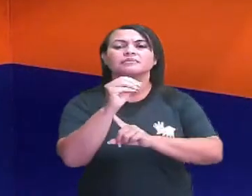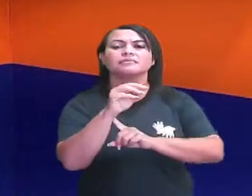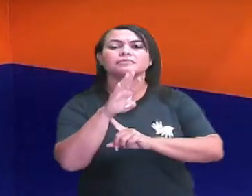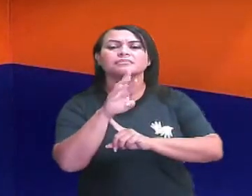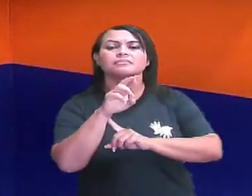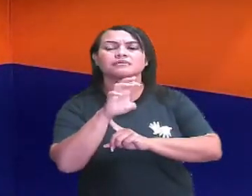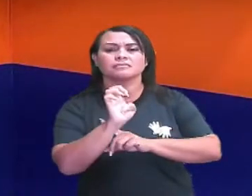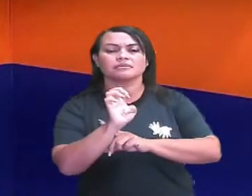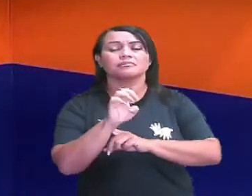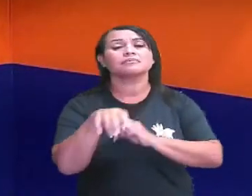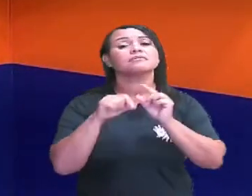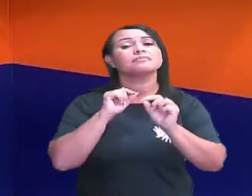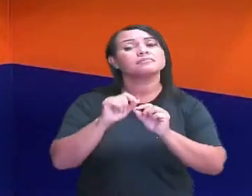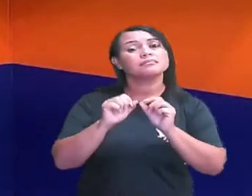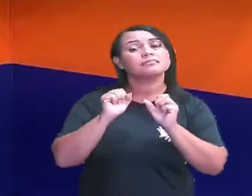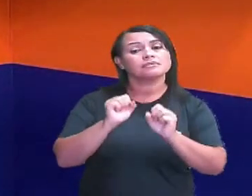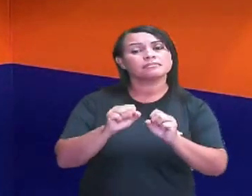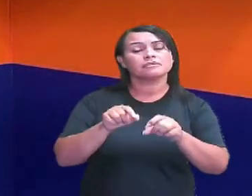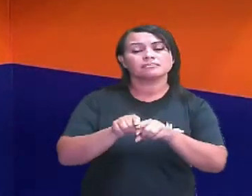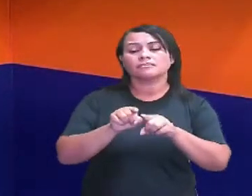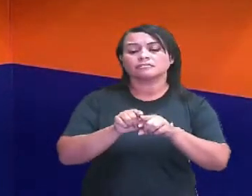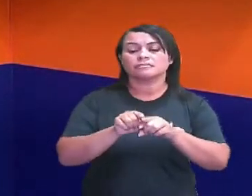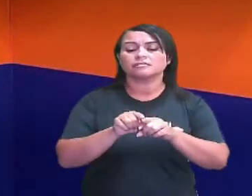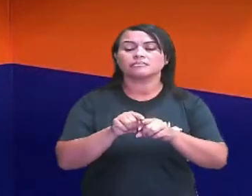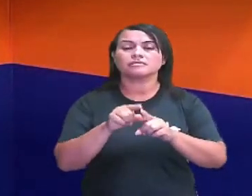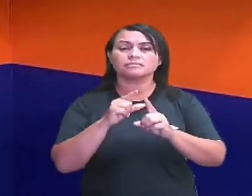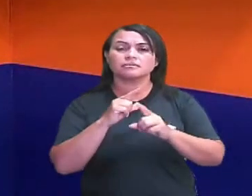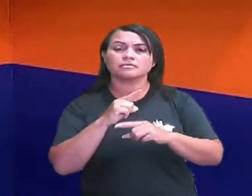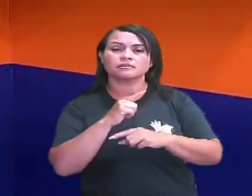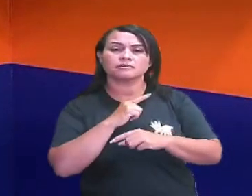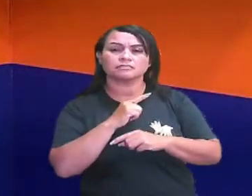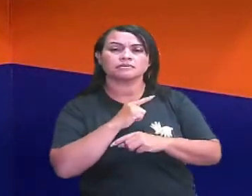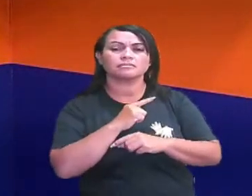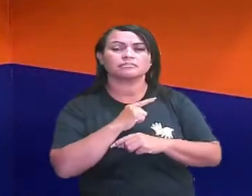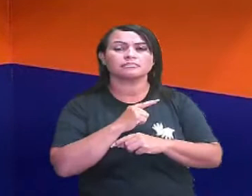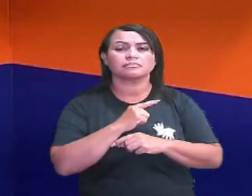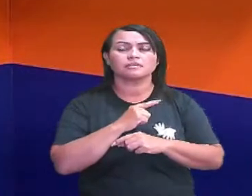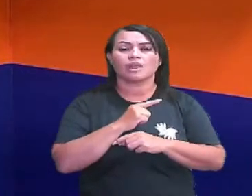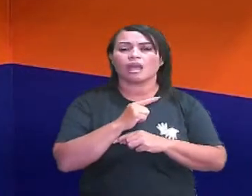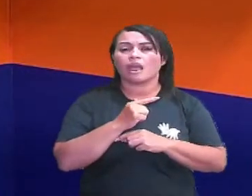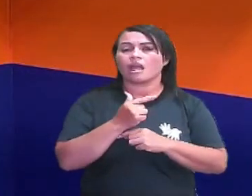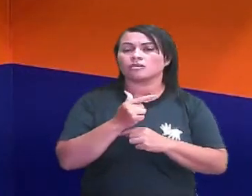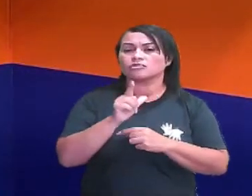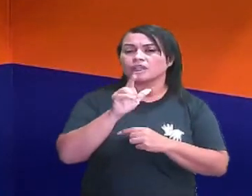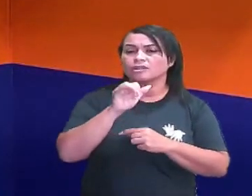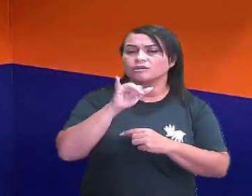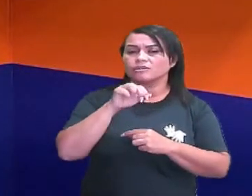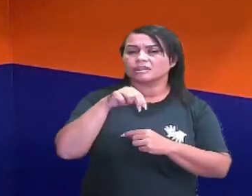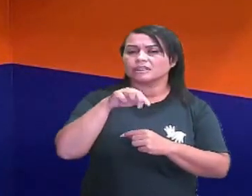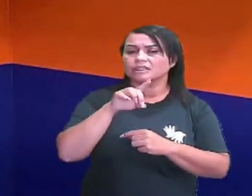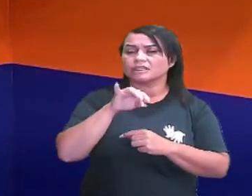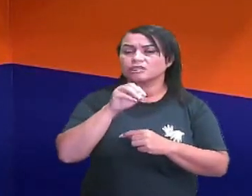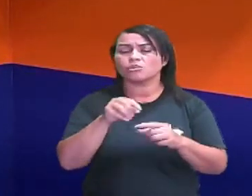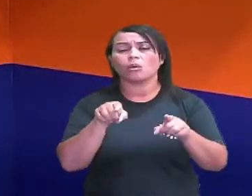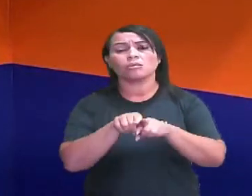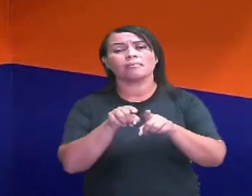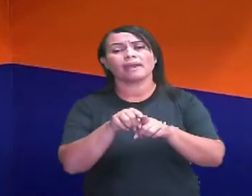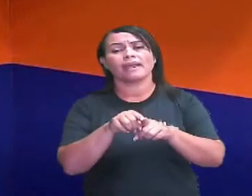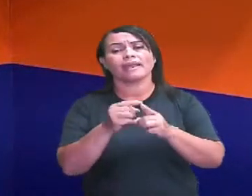não necessariamente pode estar no estado líquido, mas também pode estar no estado sólido ou gasoso. Assim como também as misturas.